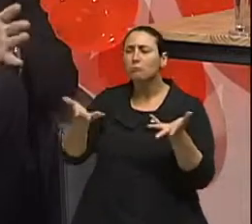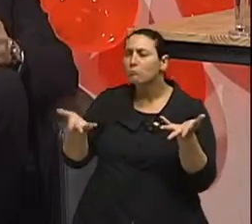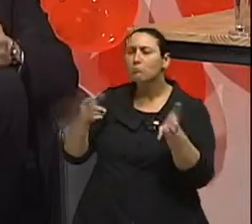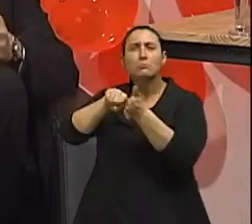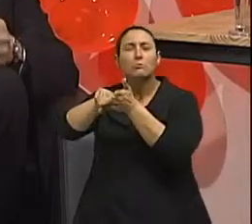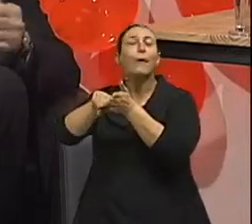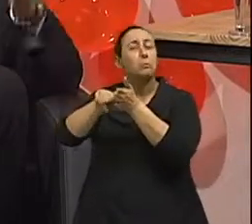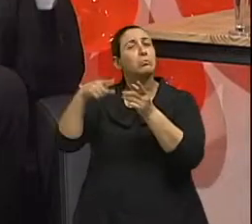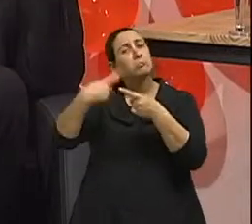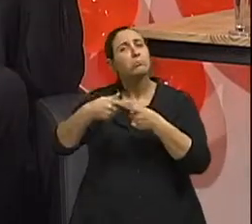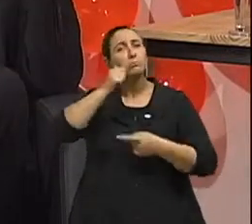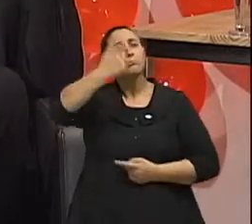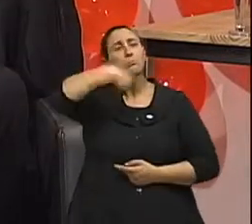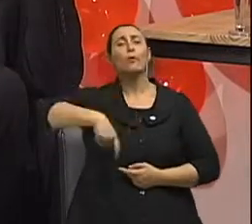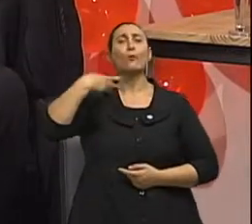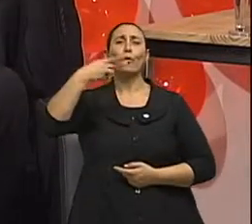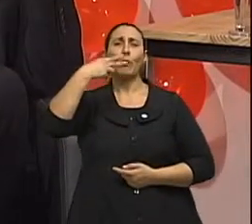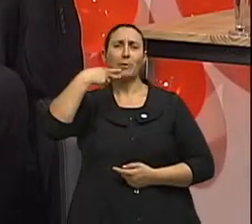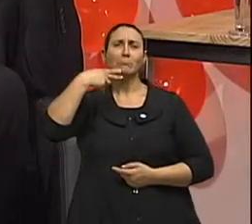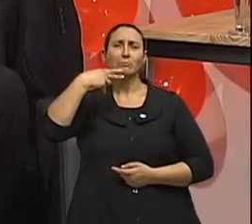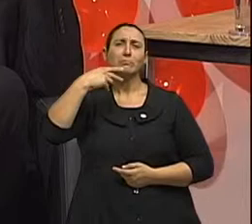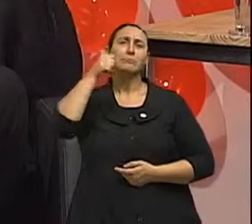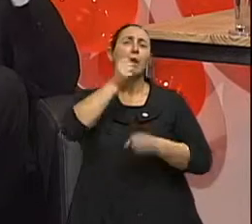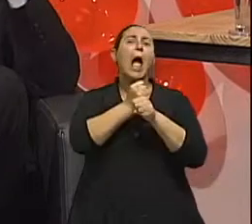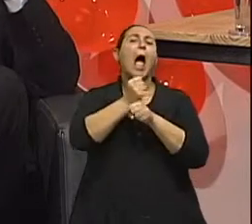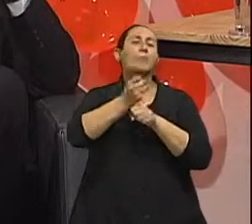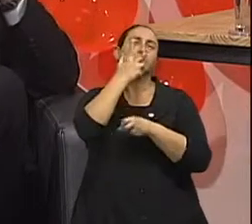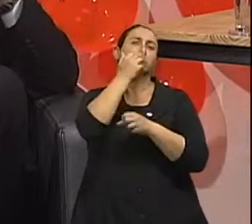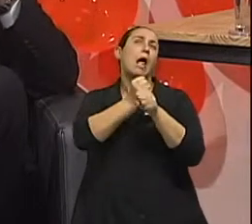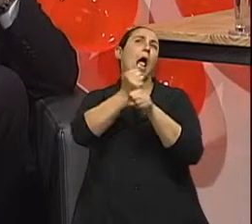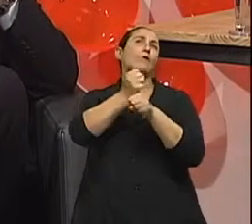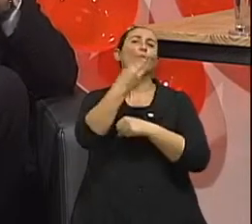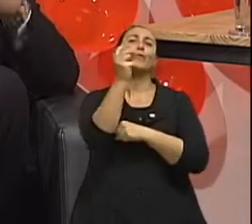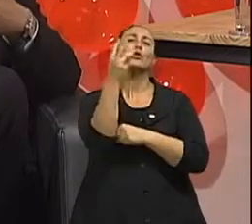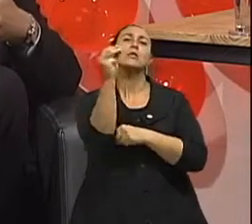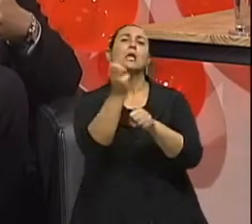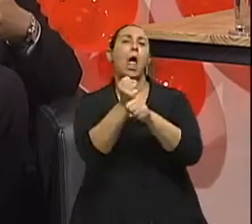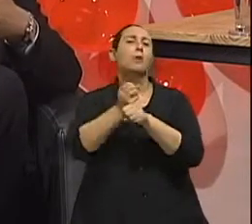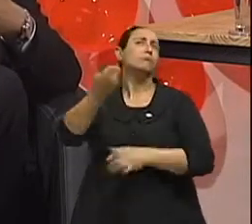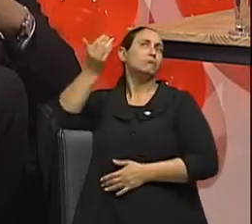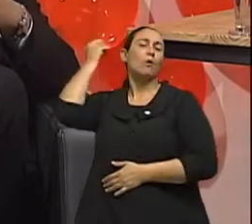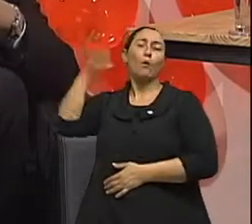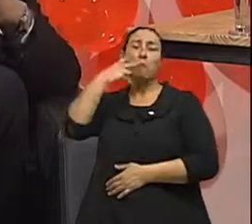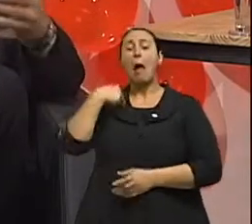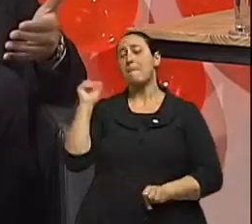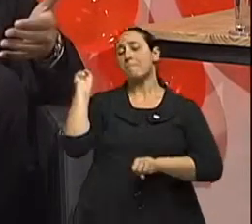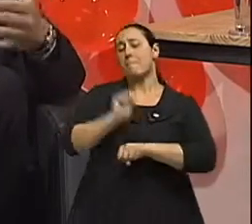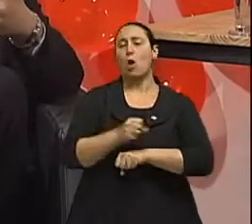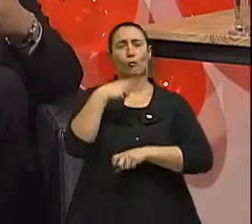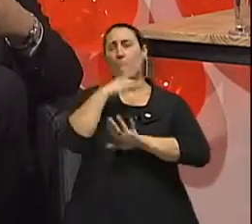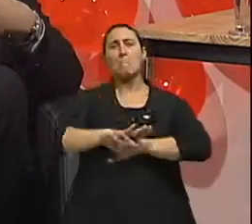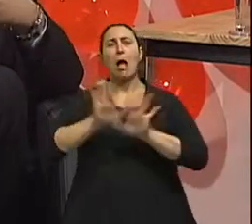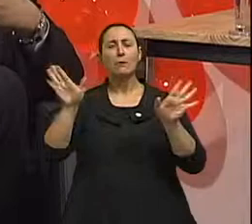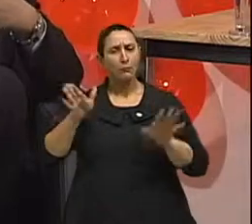estão fumando e estão pagando o preço de algumas décadas atrás. O cigarro, ele causa dano imediato para a maioria das